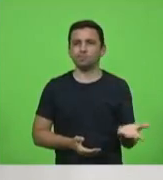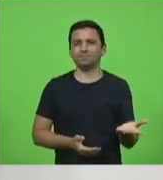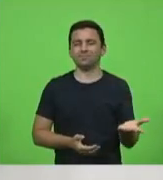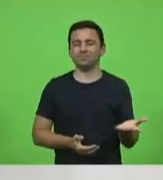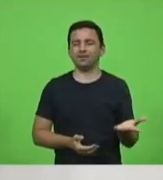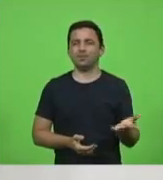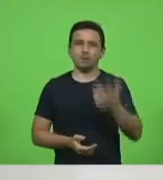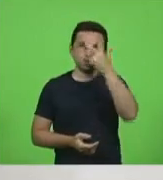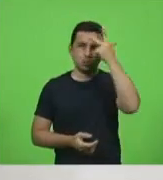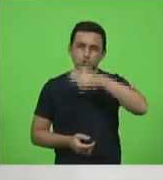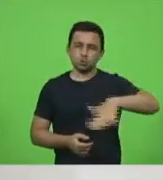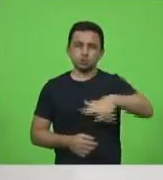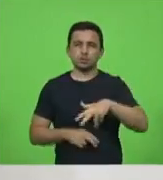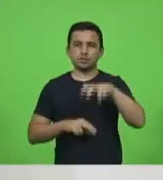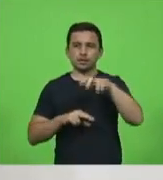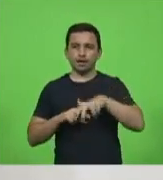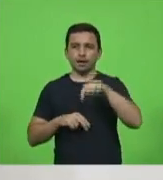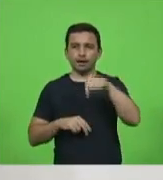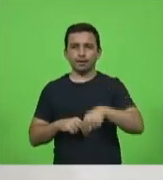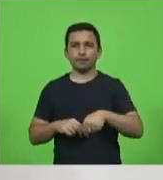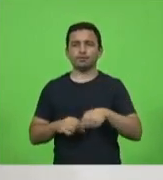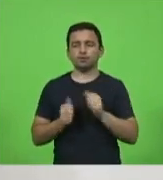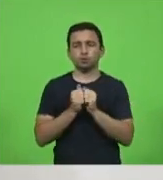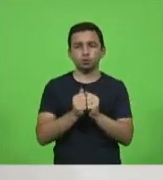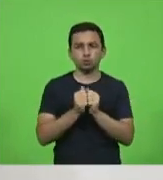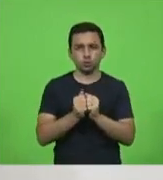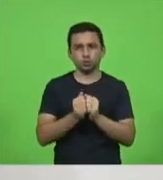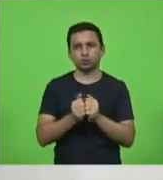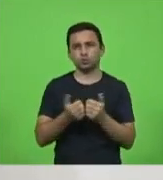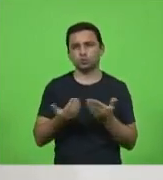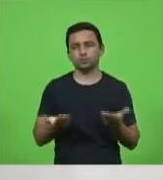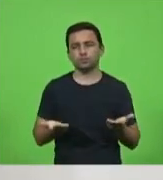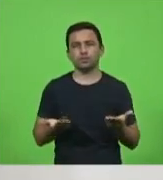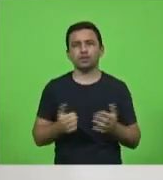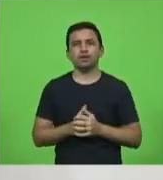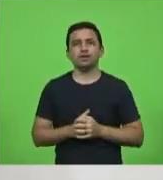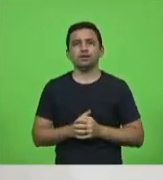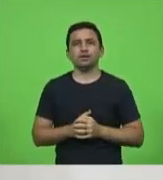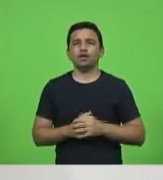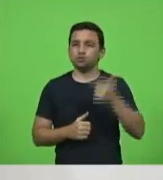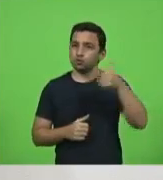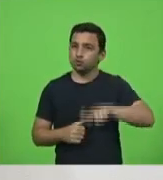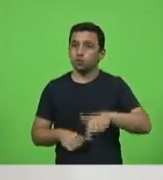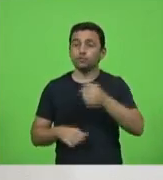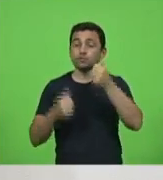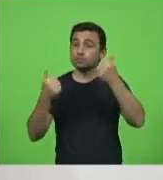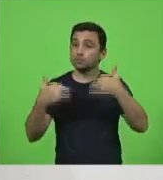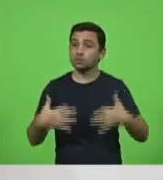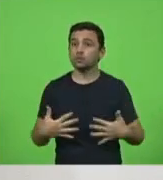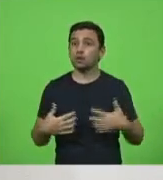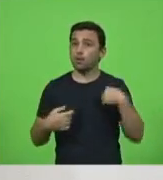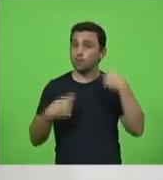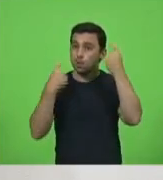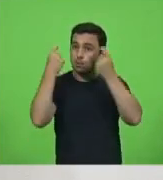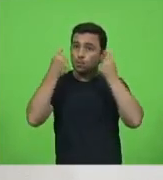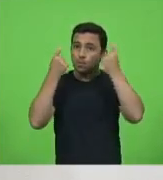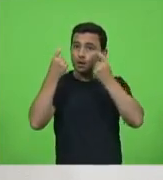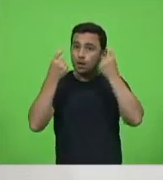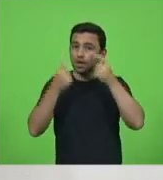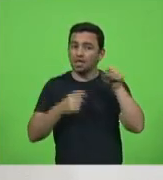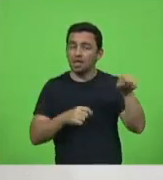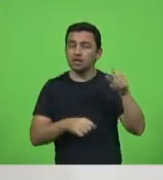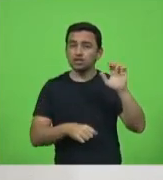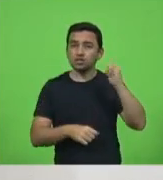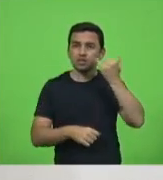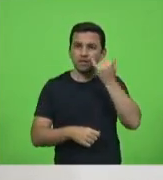aqui sentadas nessa cadeira, dividindo espaço conosco. Eu volto a dizer assim, a minha preocupação não é com o o deputado do